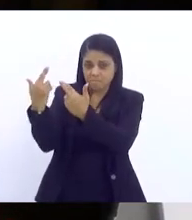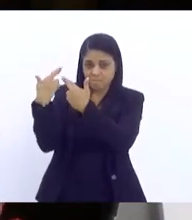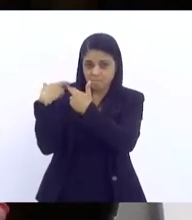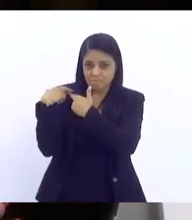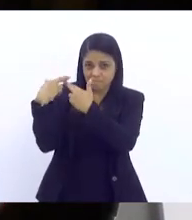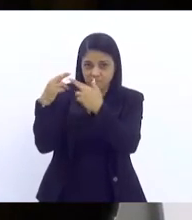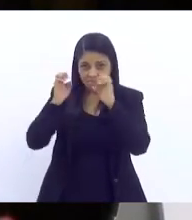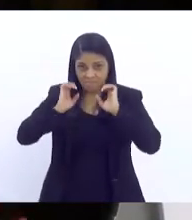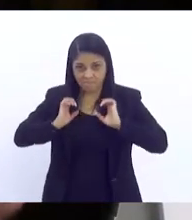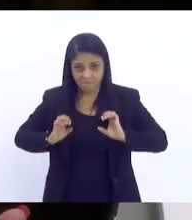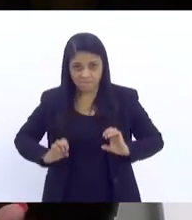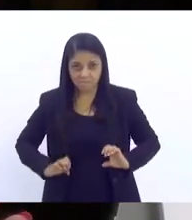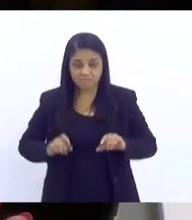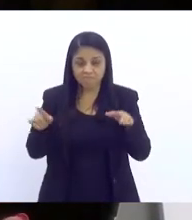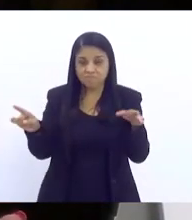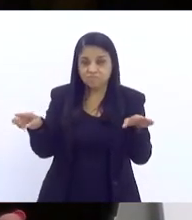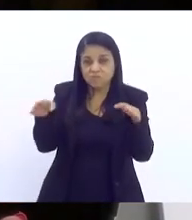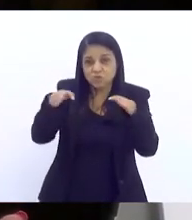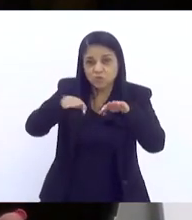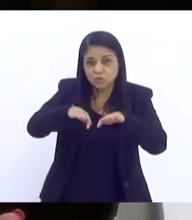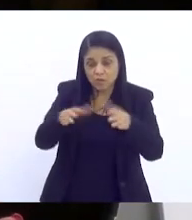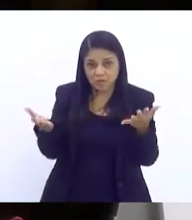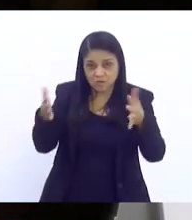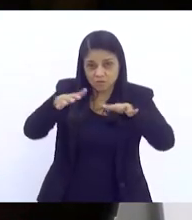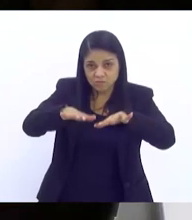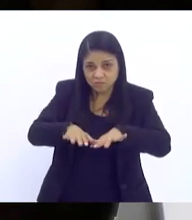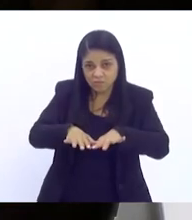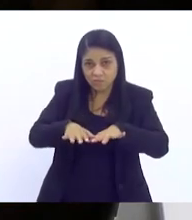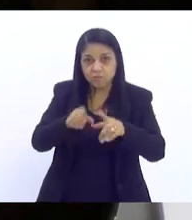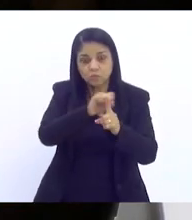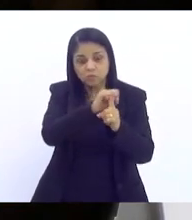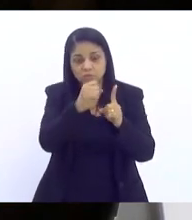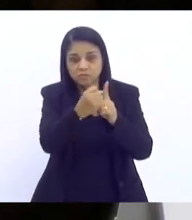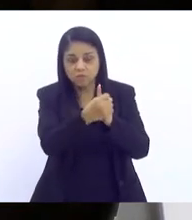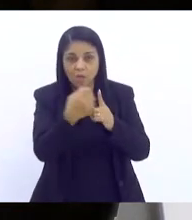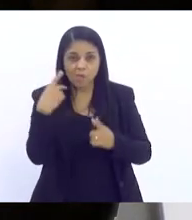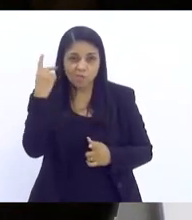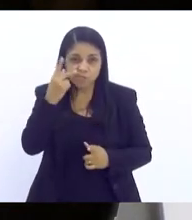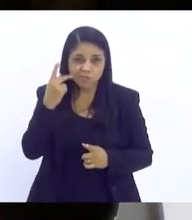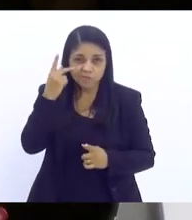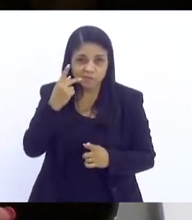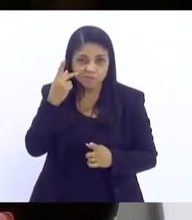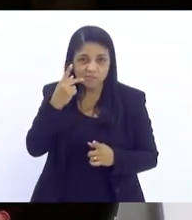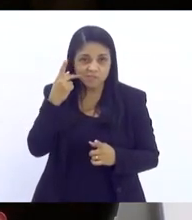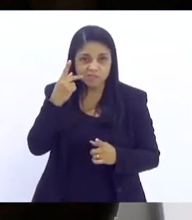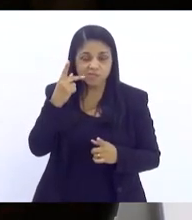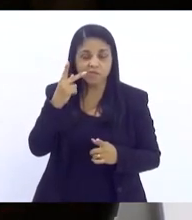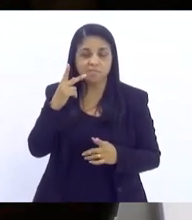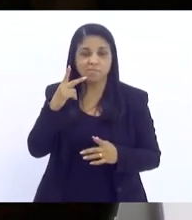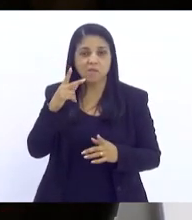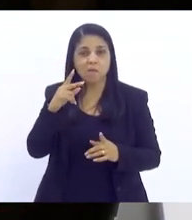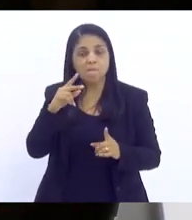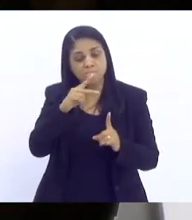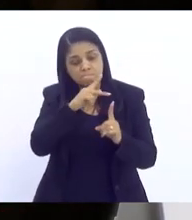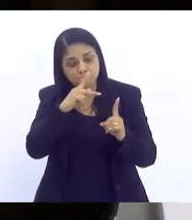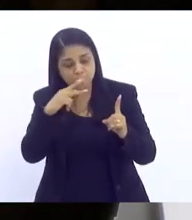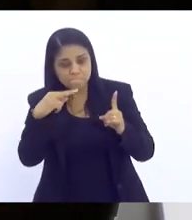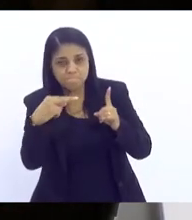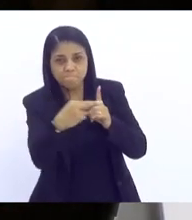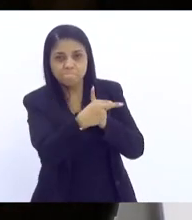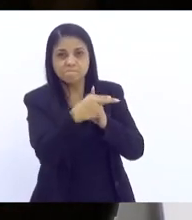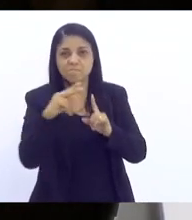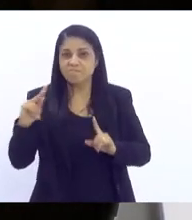ética, de inclusão social e política, na consideração das dimensões pessoais e subjetivas e na